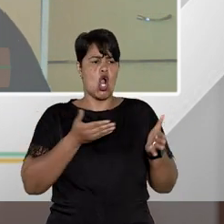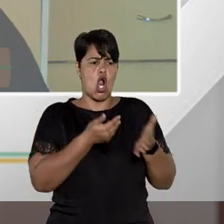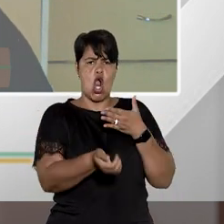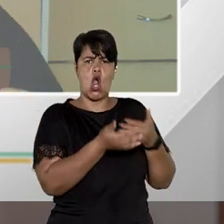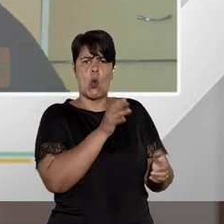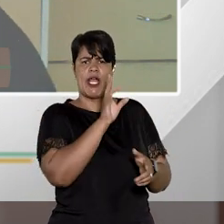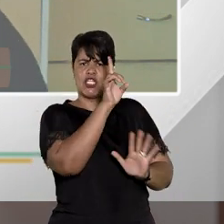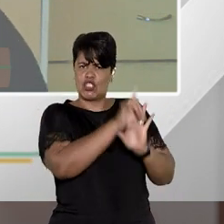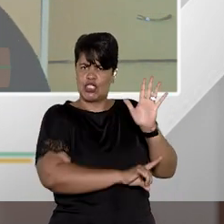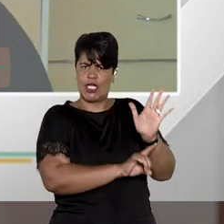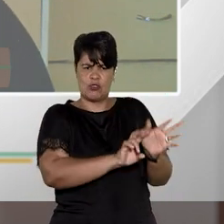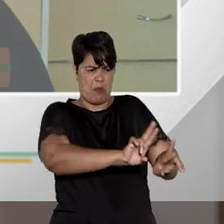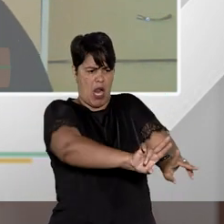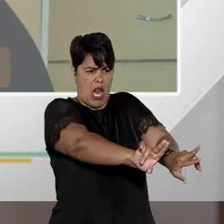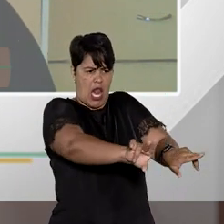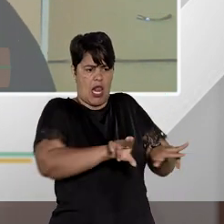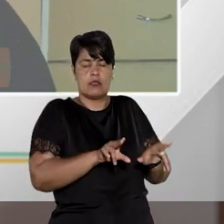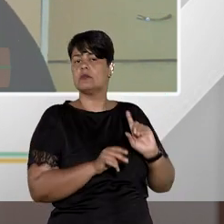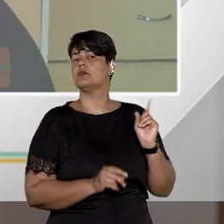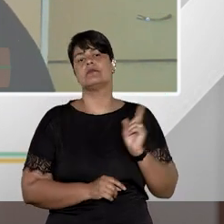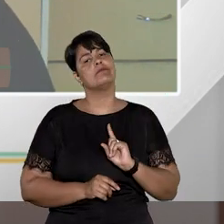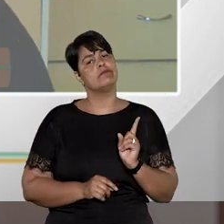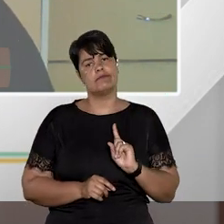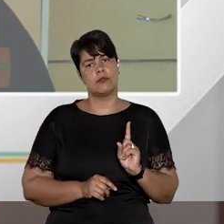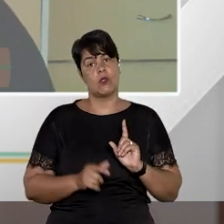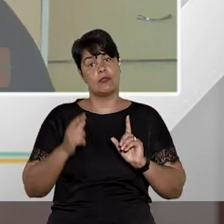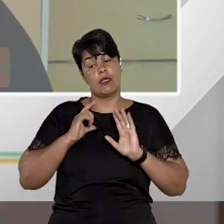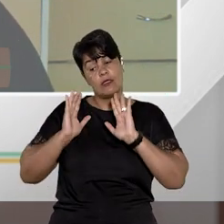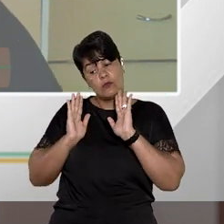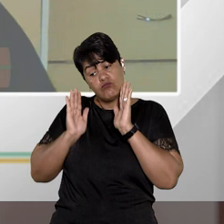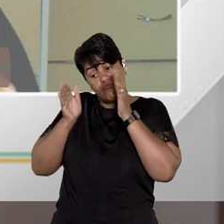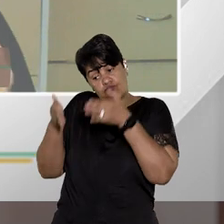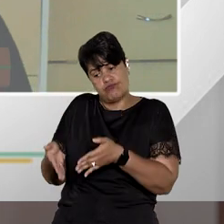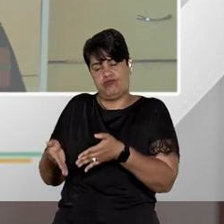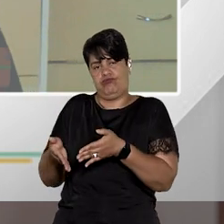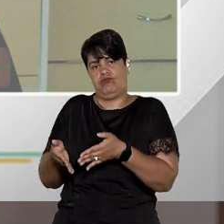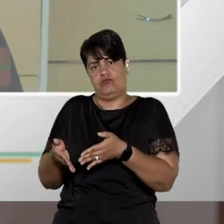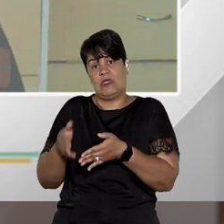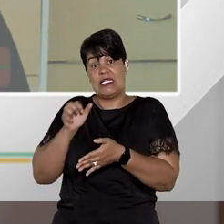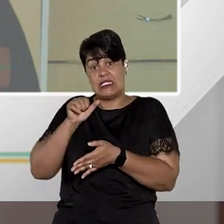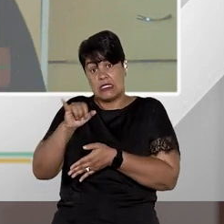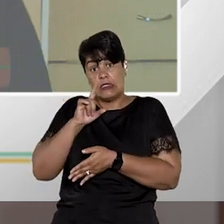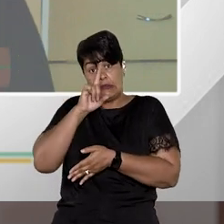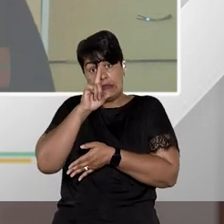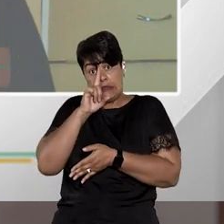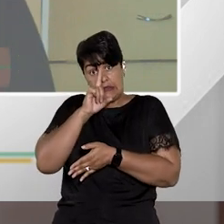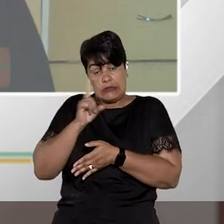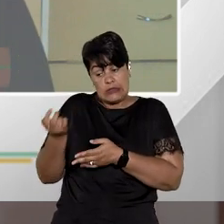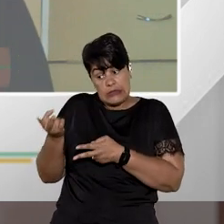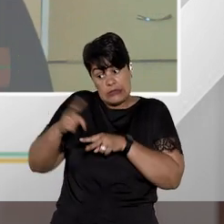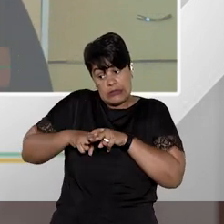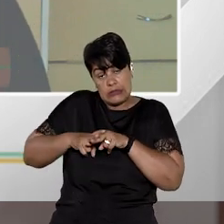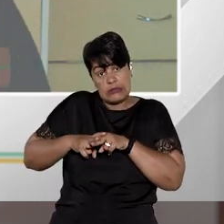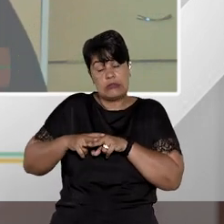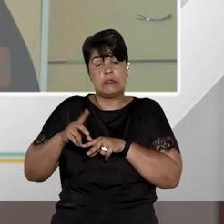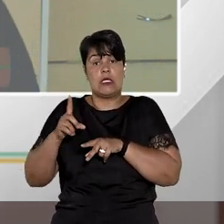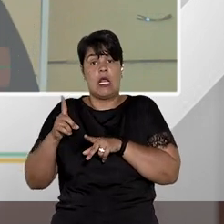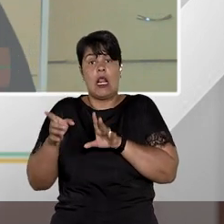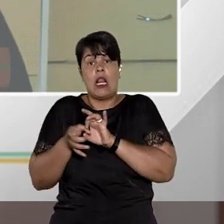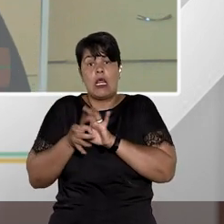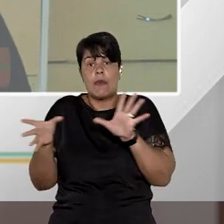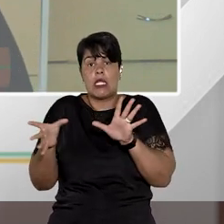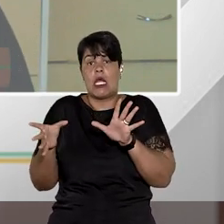direito ele tem uma especificidade só quando há risco à liberdade de locomoção